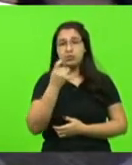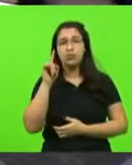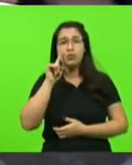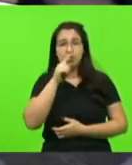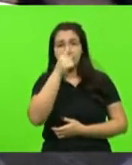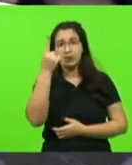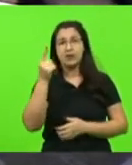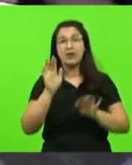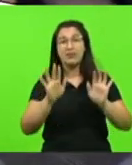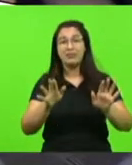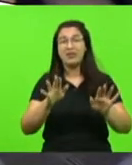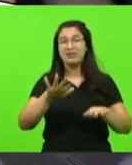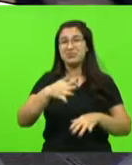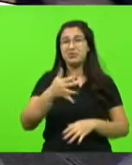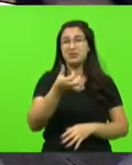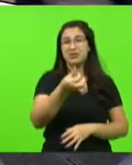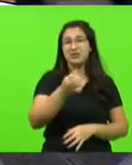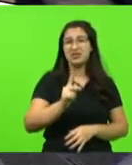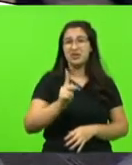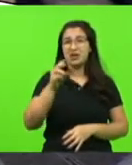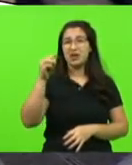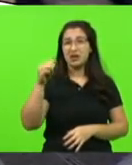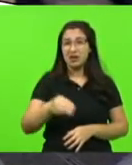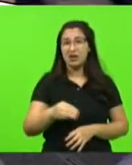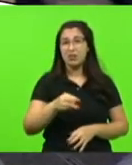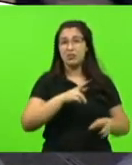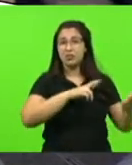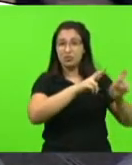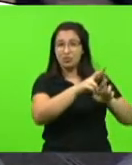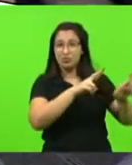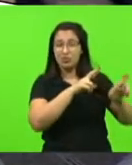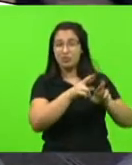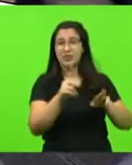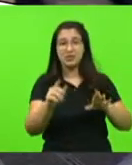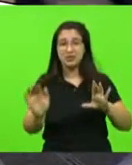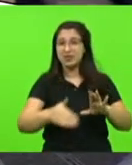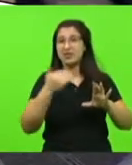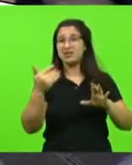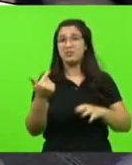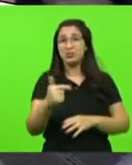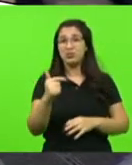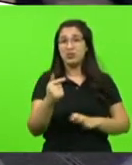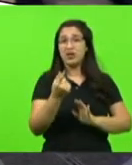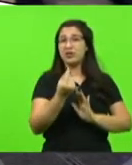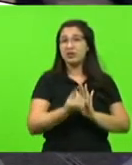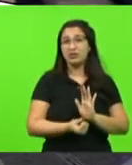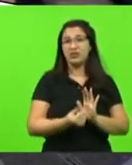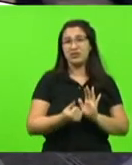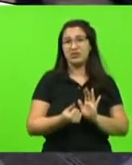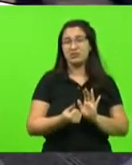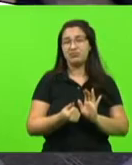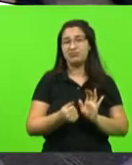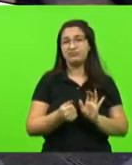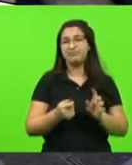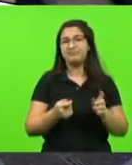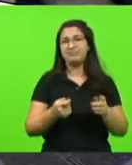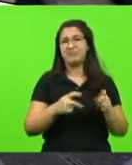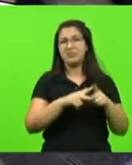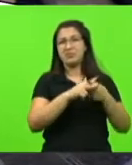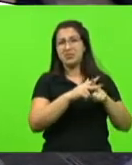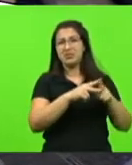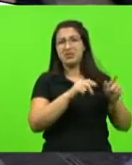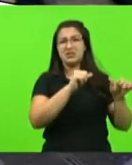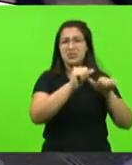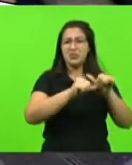malha rodoviária em Santa Catarina e nós não recebemos os recursos adequados. Nós não temos a manutenção adequada.